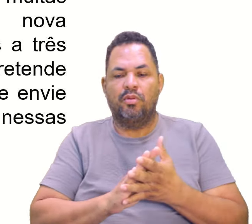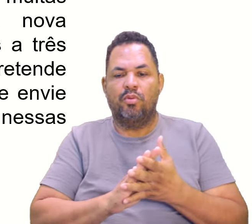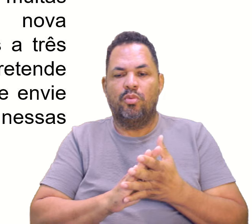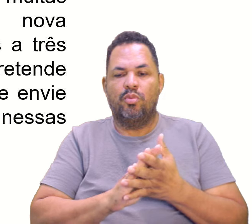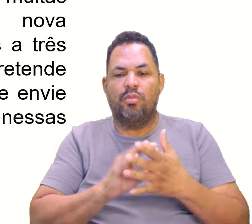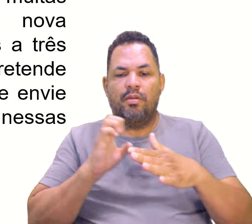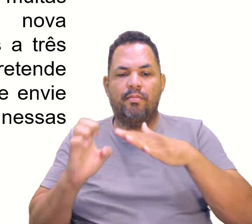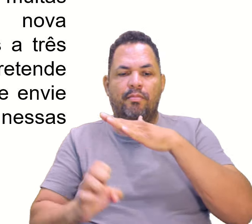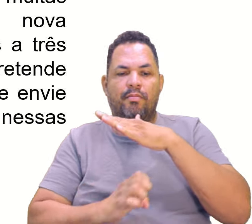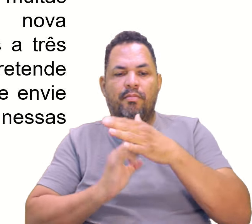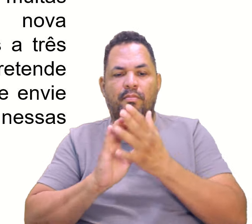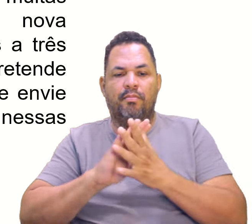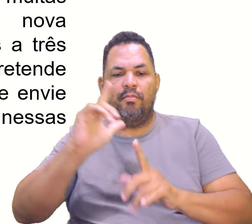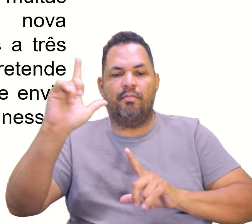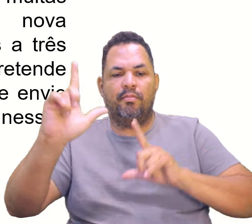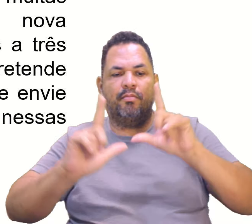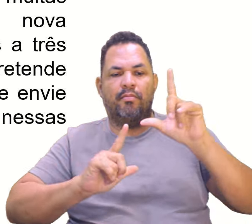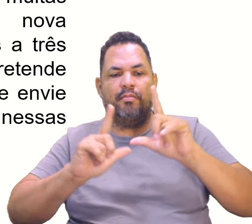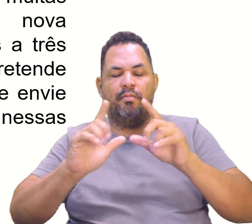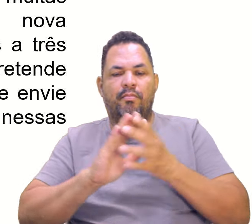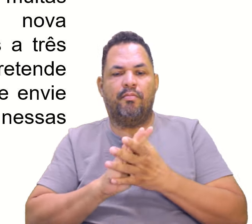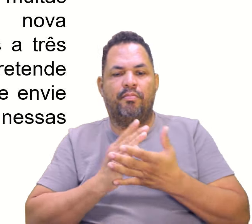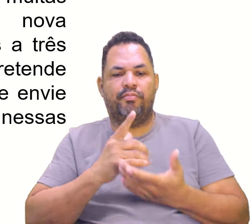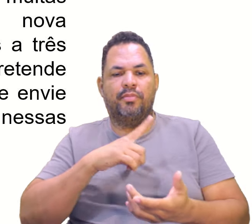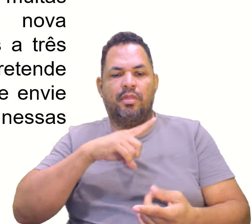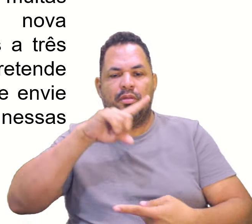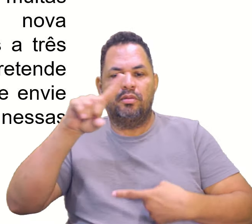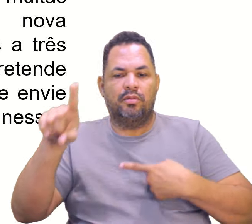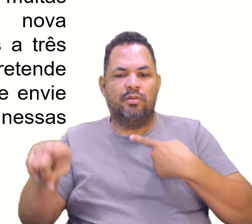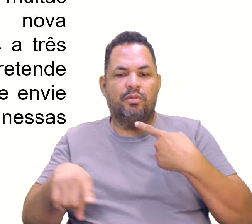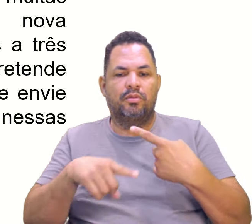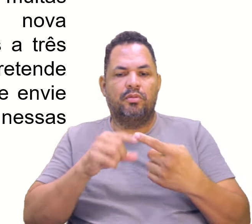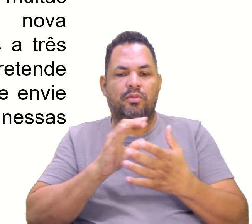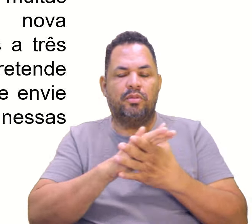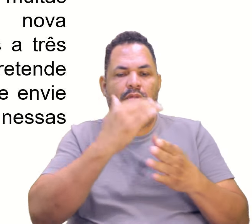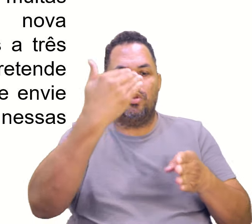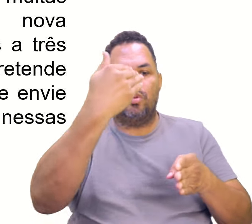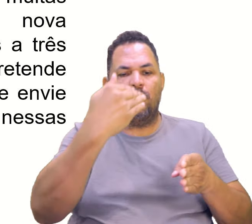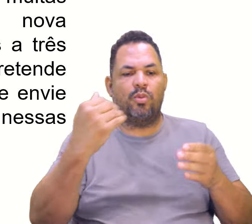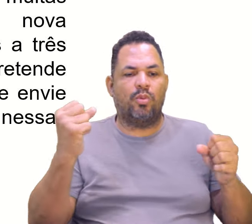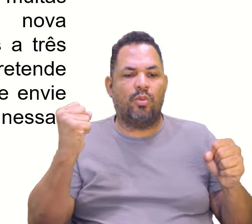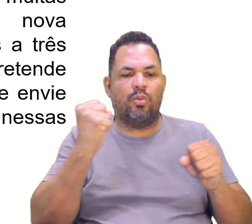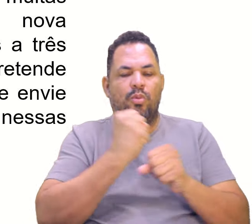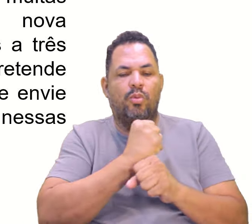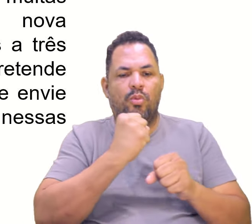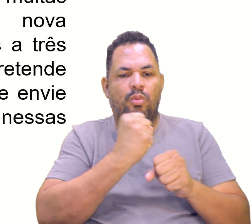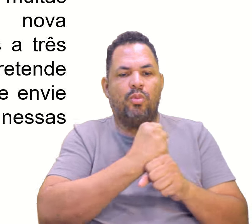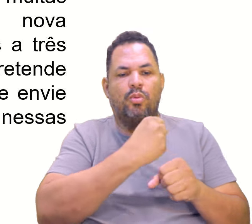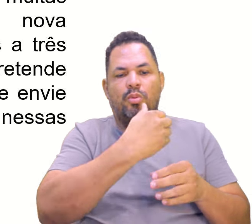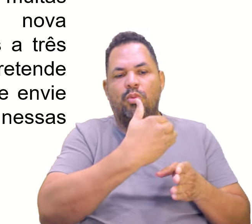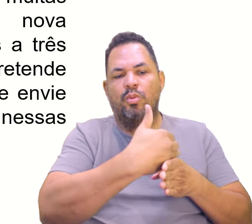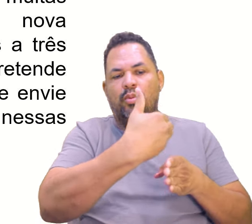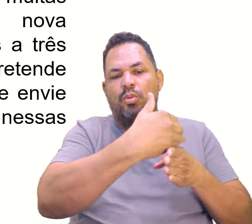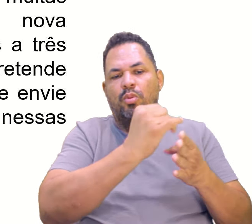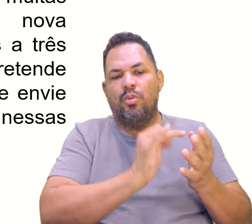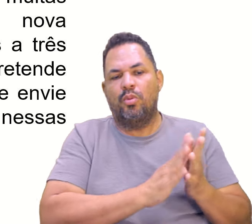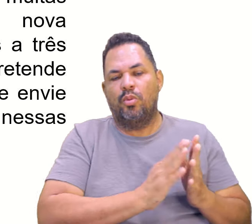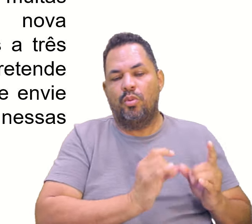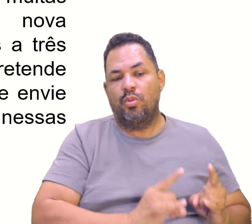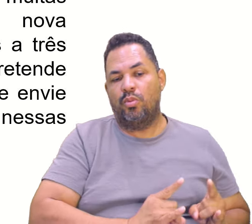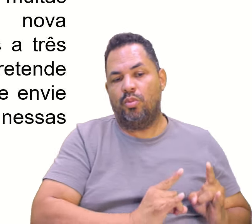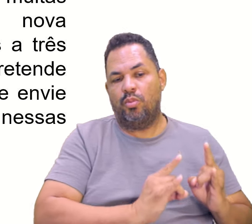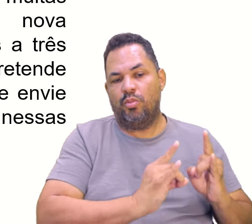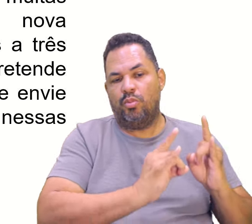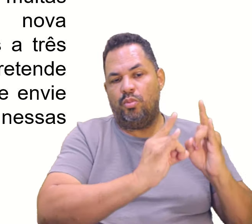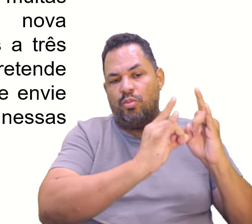de televisão pretende construir uma nova torre de transmissão que envie sinal às antenas A,